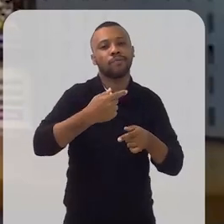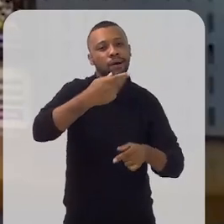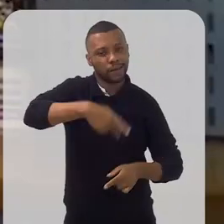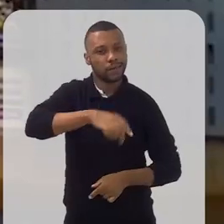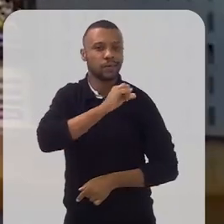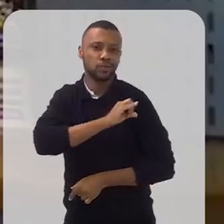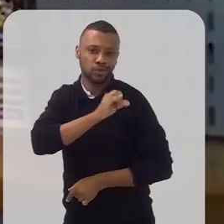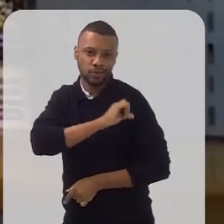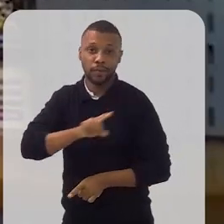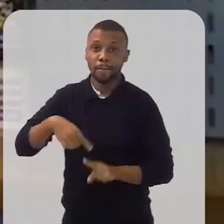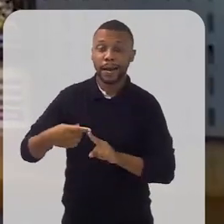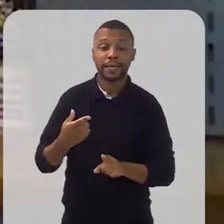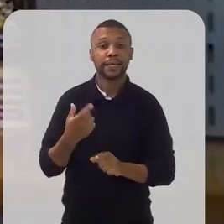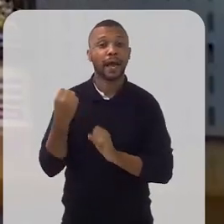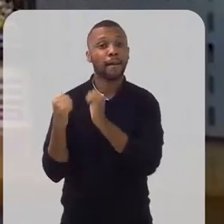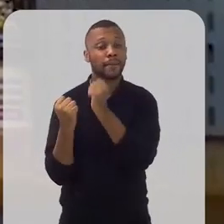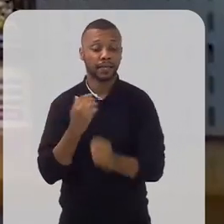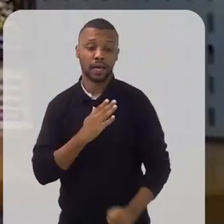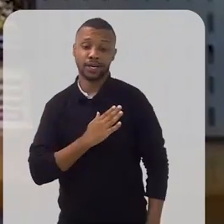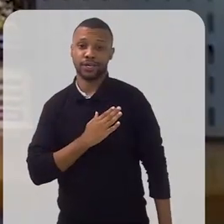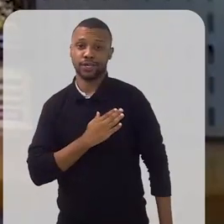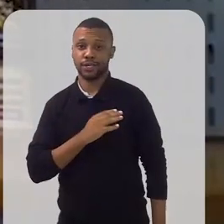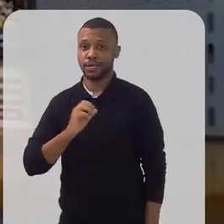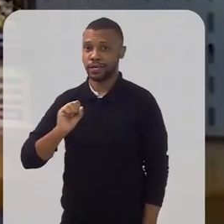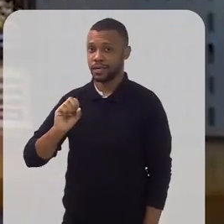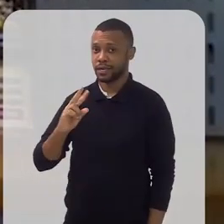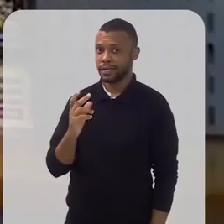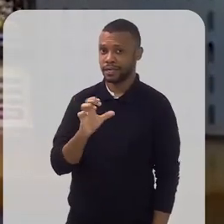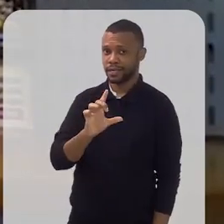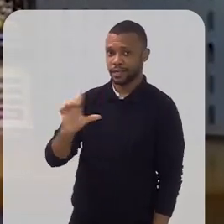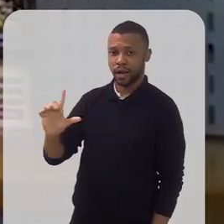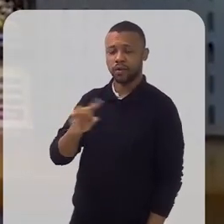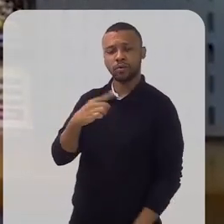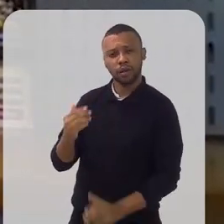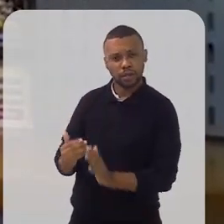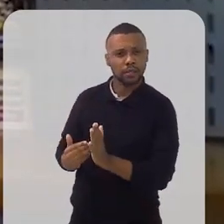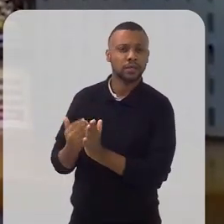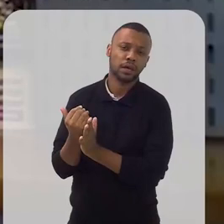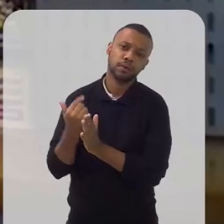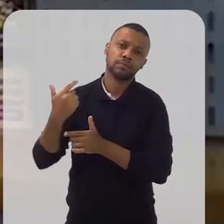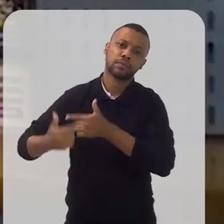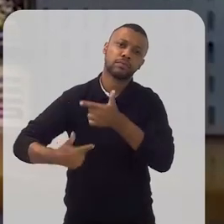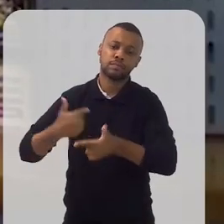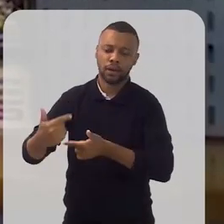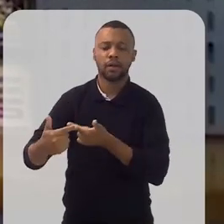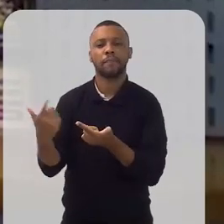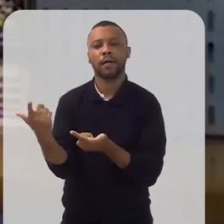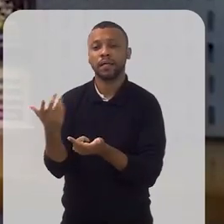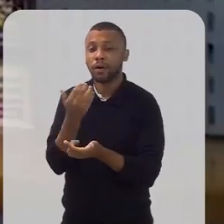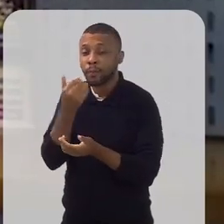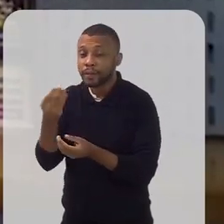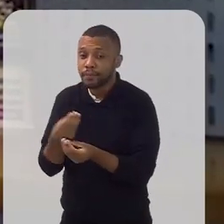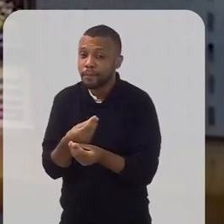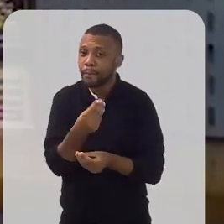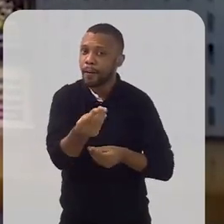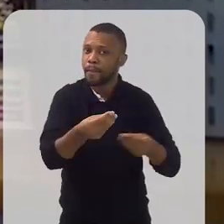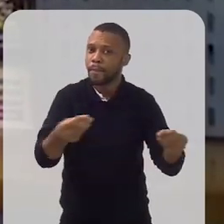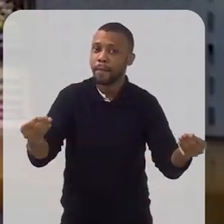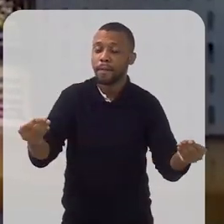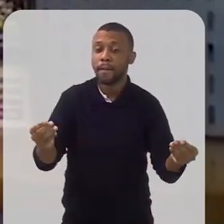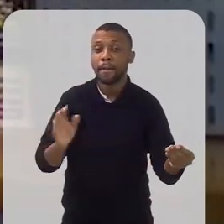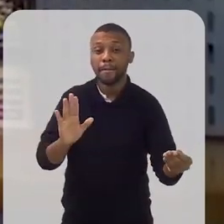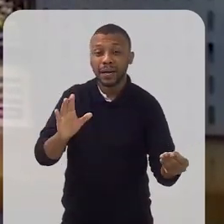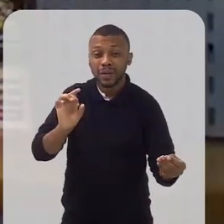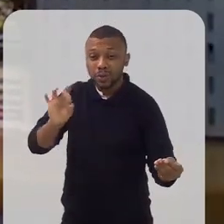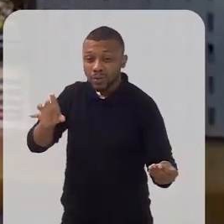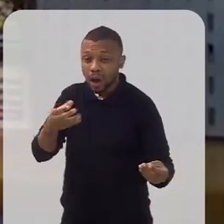de quilombos aqui do estado do Rio de Janeiro e a Shell, e junto com outros parceiros iniciamos uma atividade de levar comida para essas pessoas. Mas a gente não